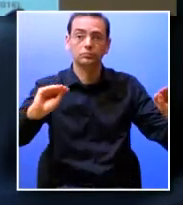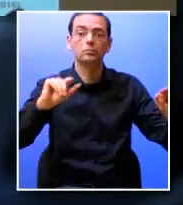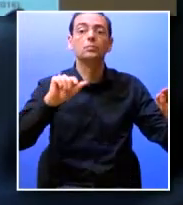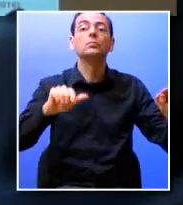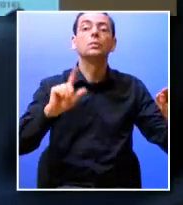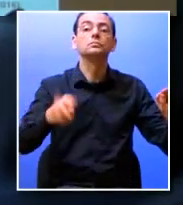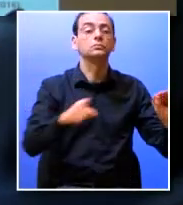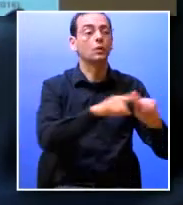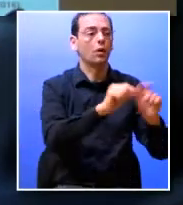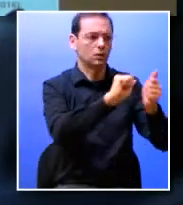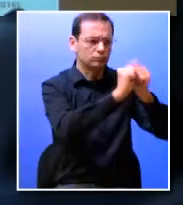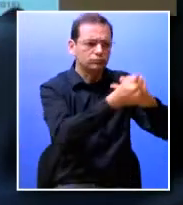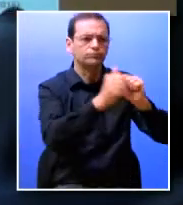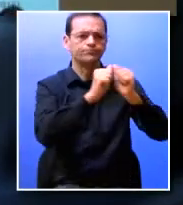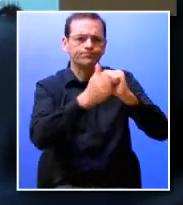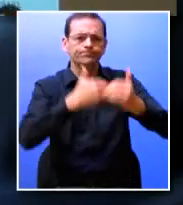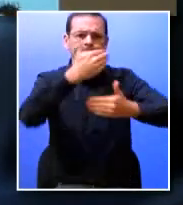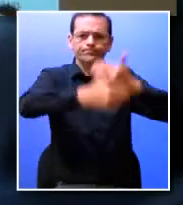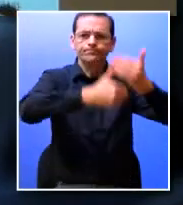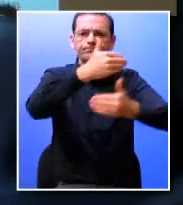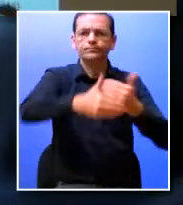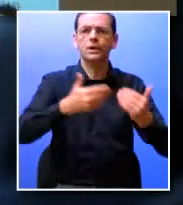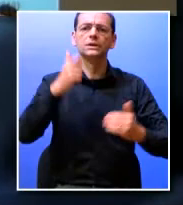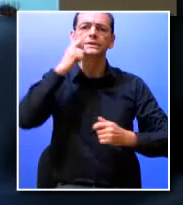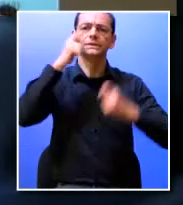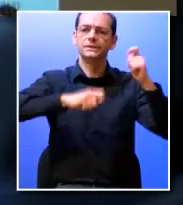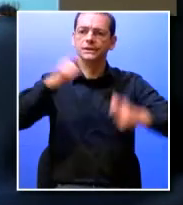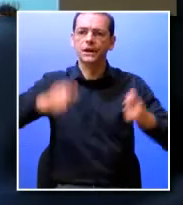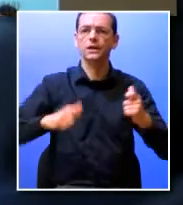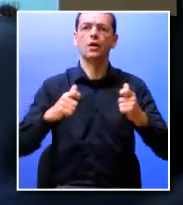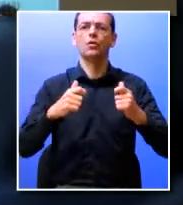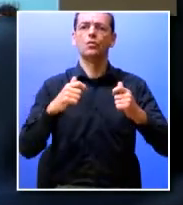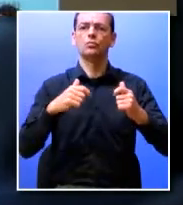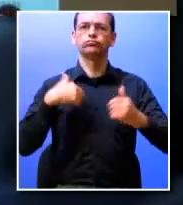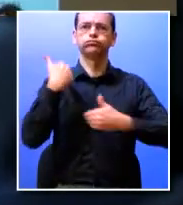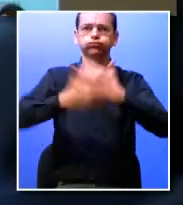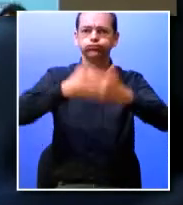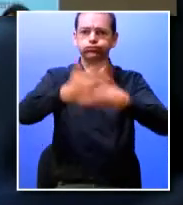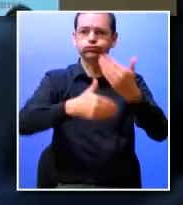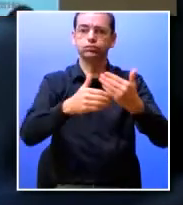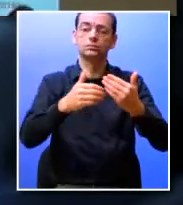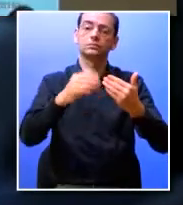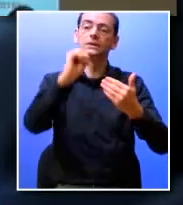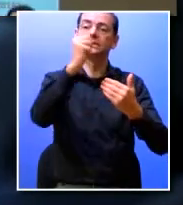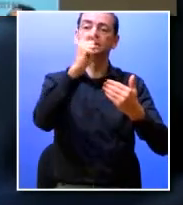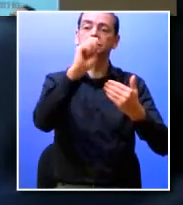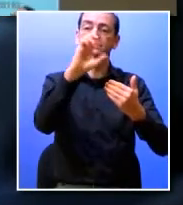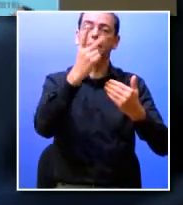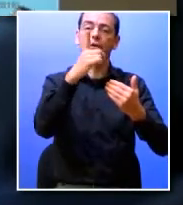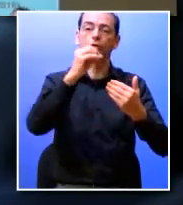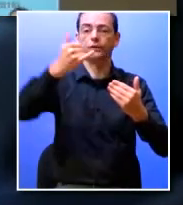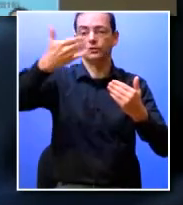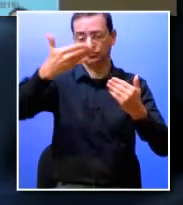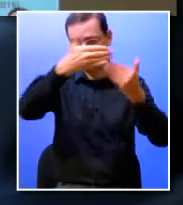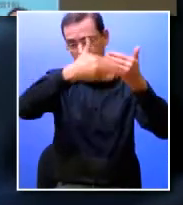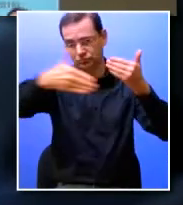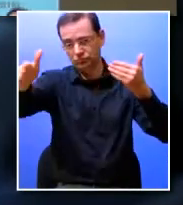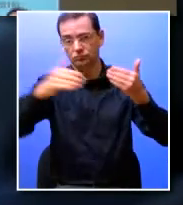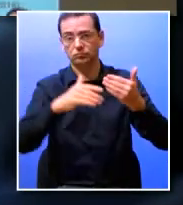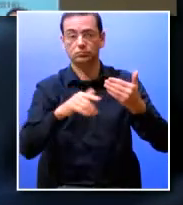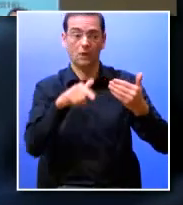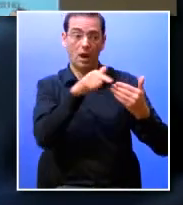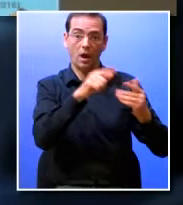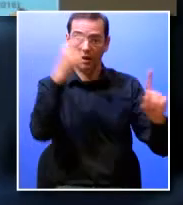transformem em cidadãos competentes inovadores para o século XXI. E é com este mote deste educar hoje cidadãos